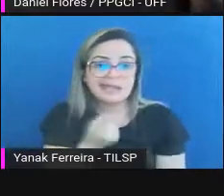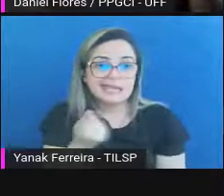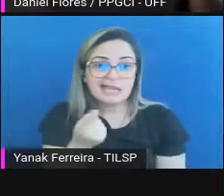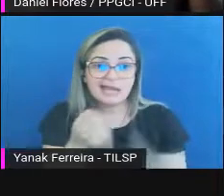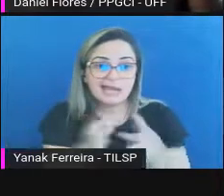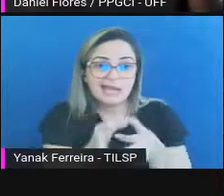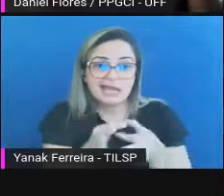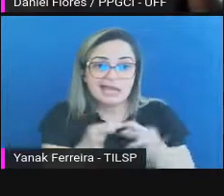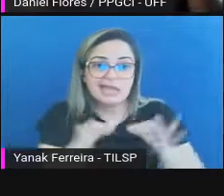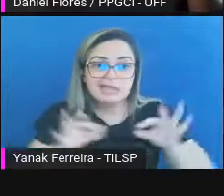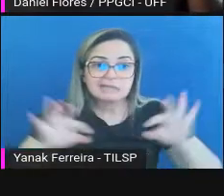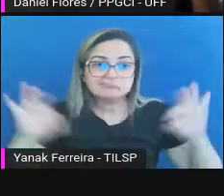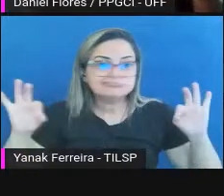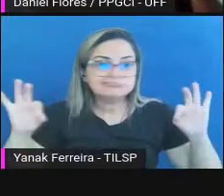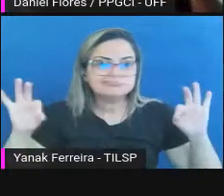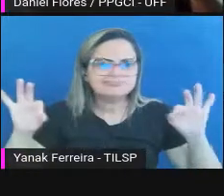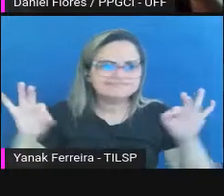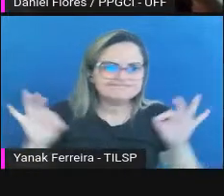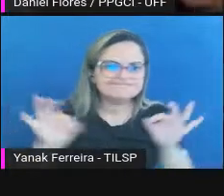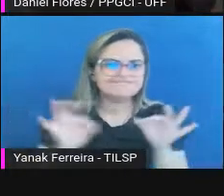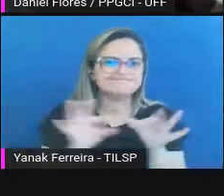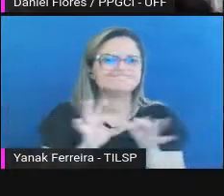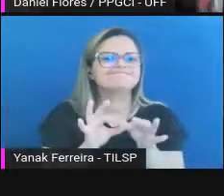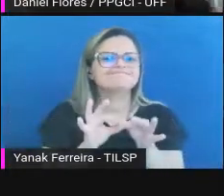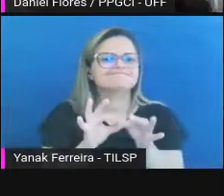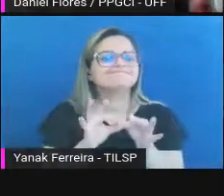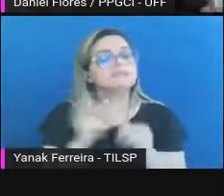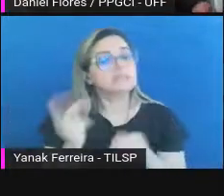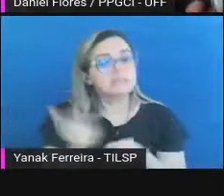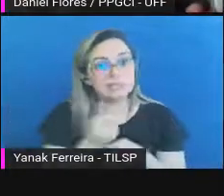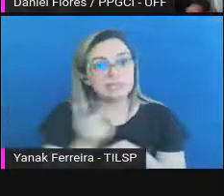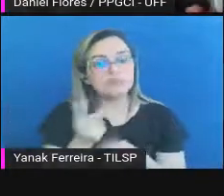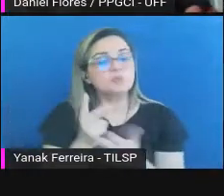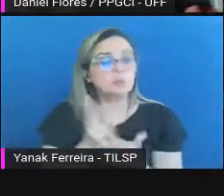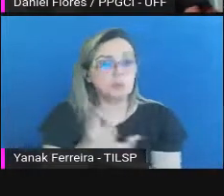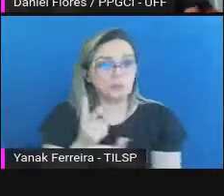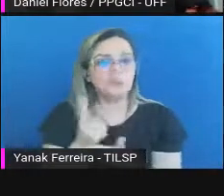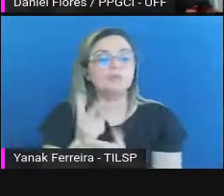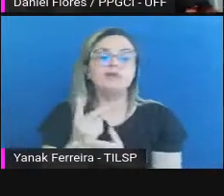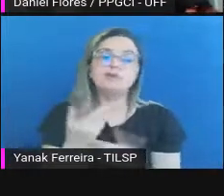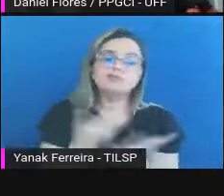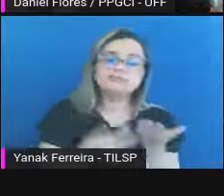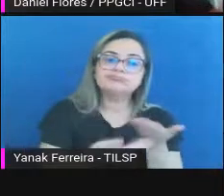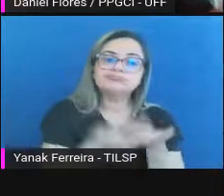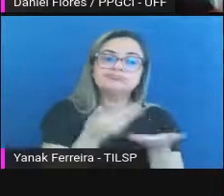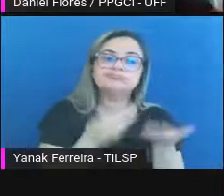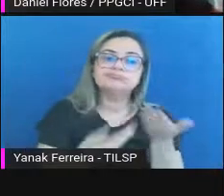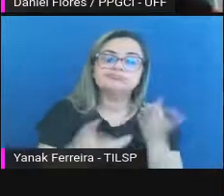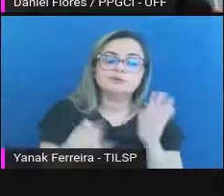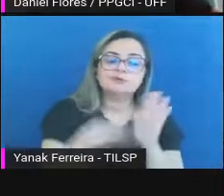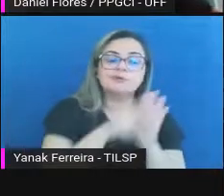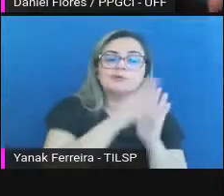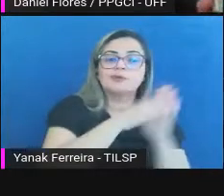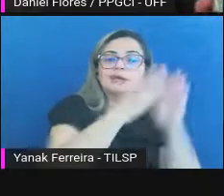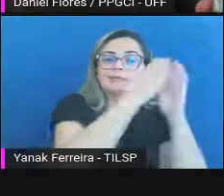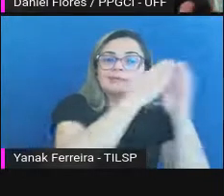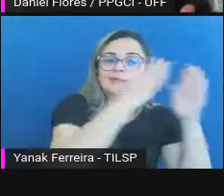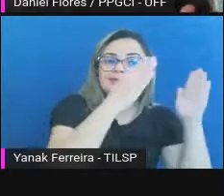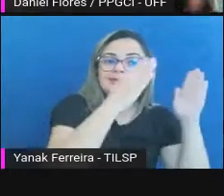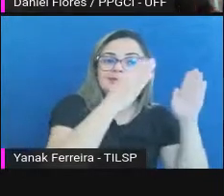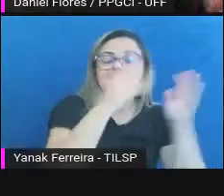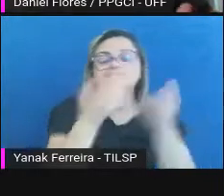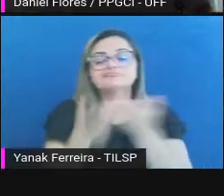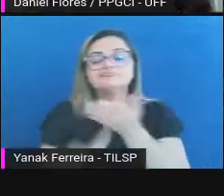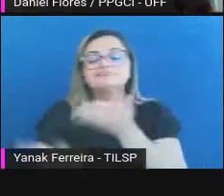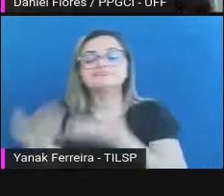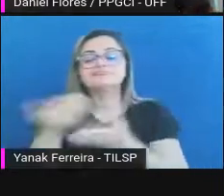14.721. Ao contrário, ele continua dialogando com a biblioteconomia, ele continua dialogando com a